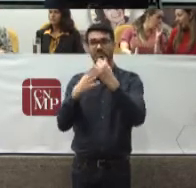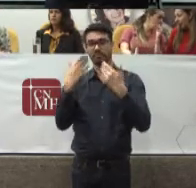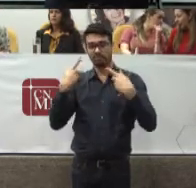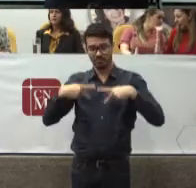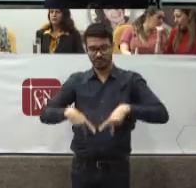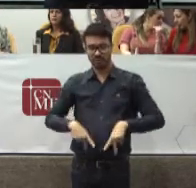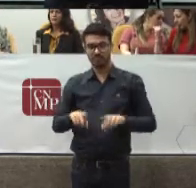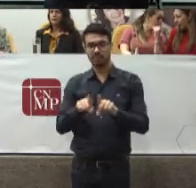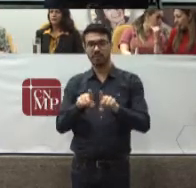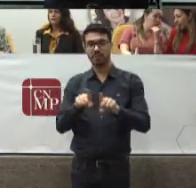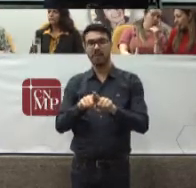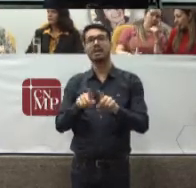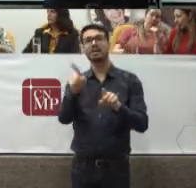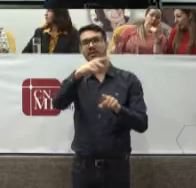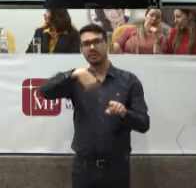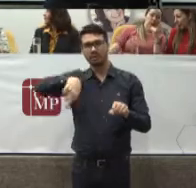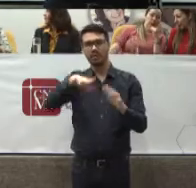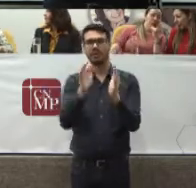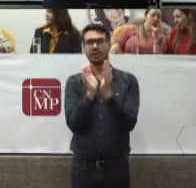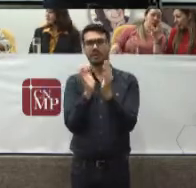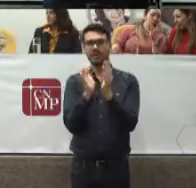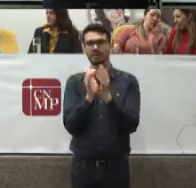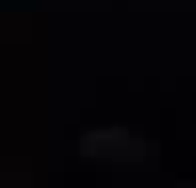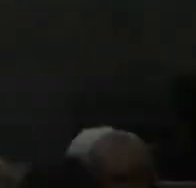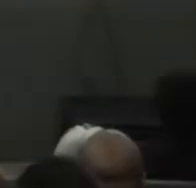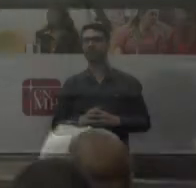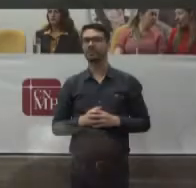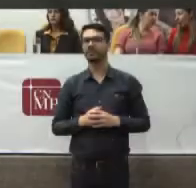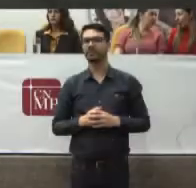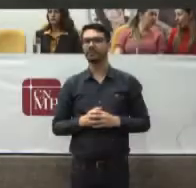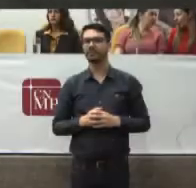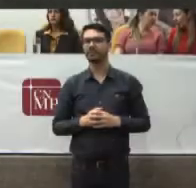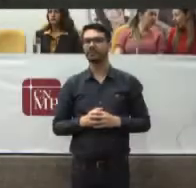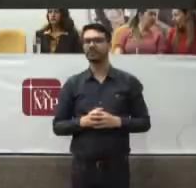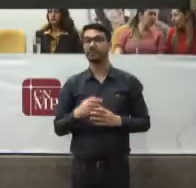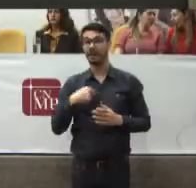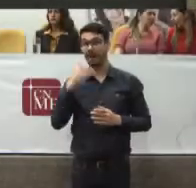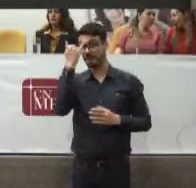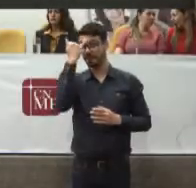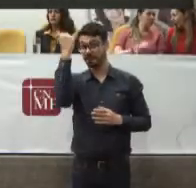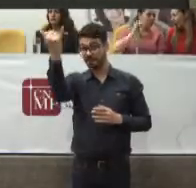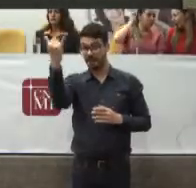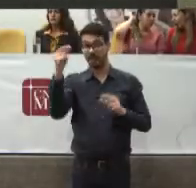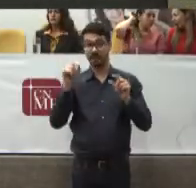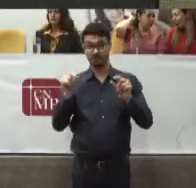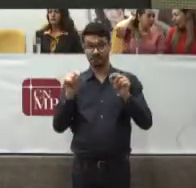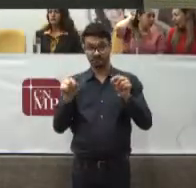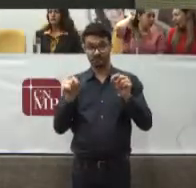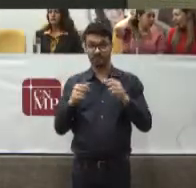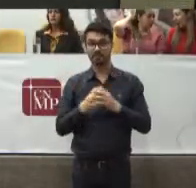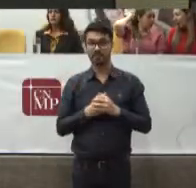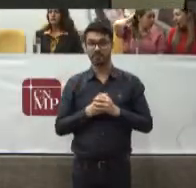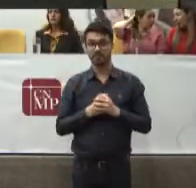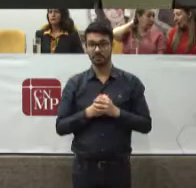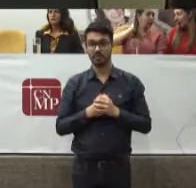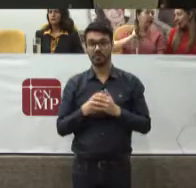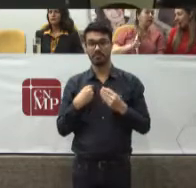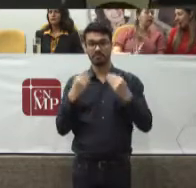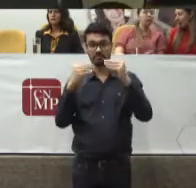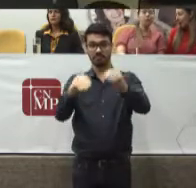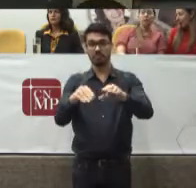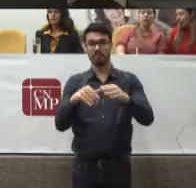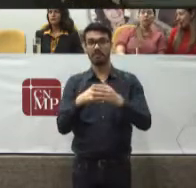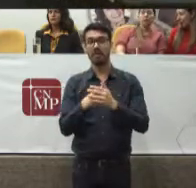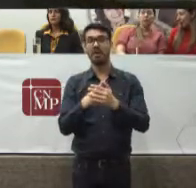falar De baixo Por conta Da apresentação A ideia Que me foi Colocada